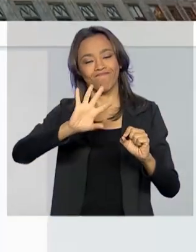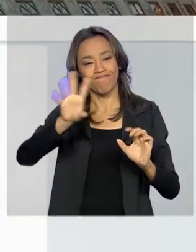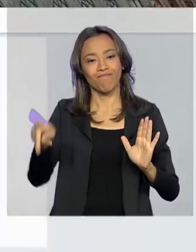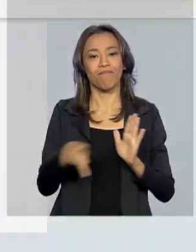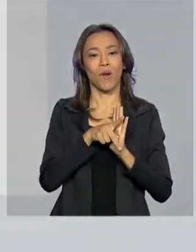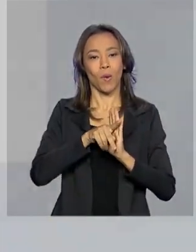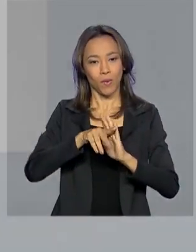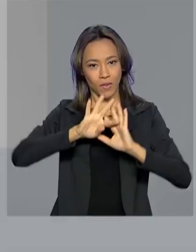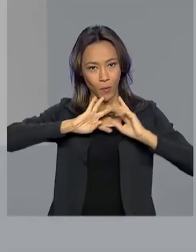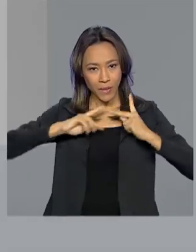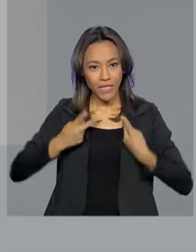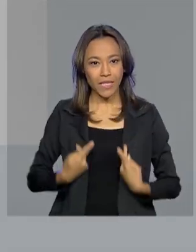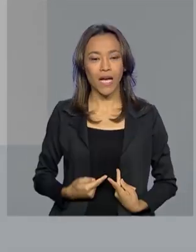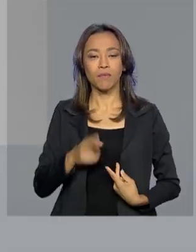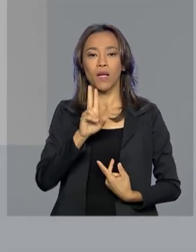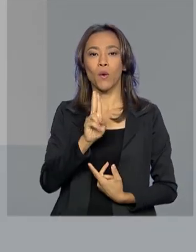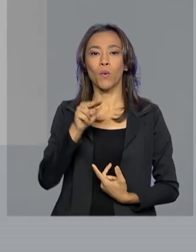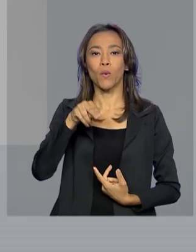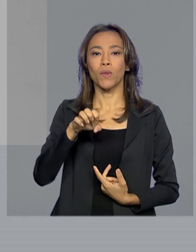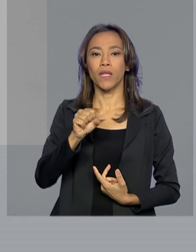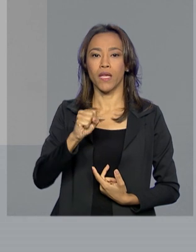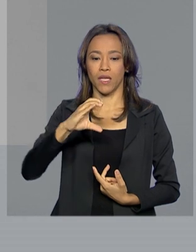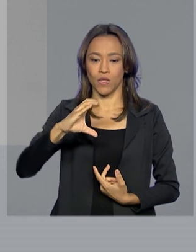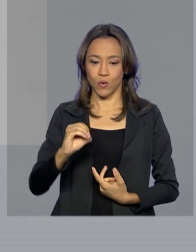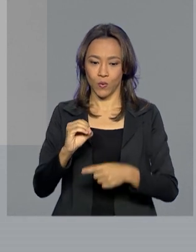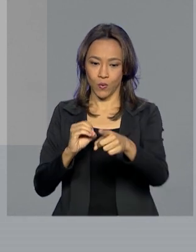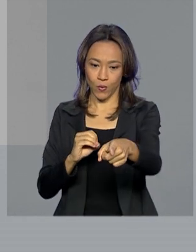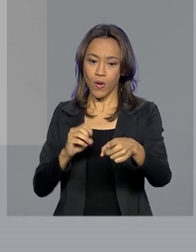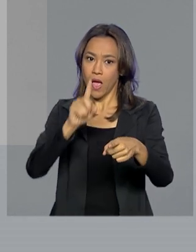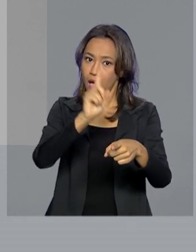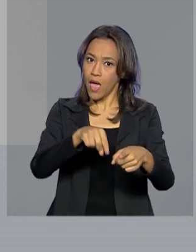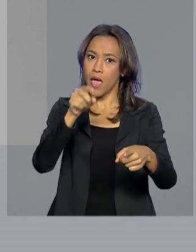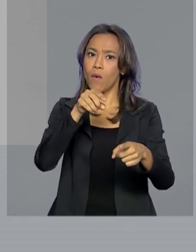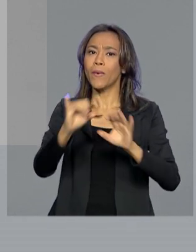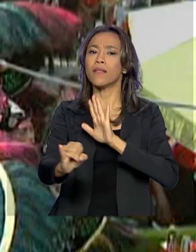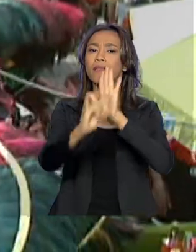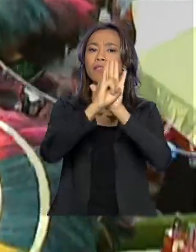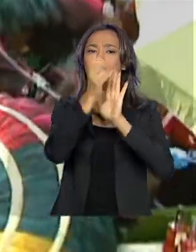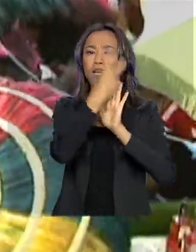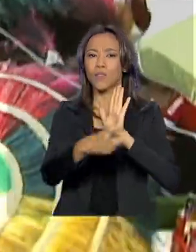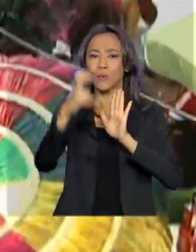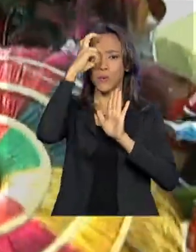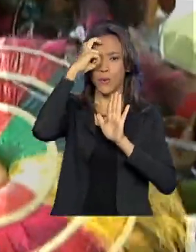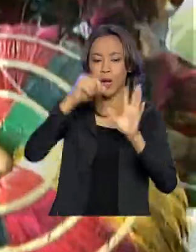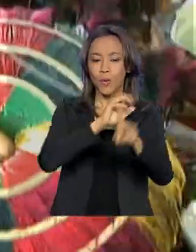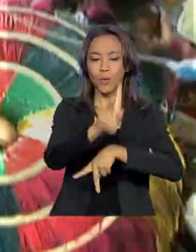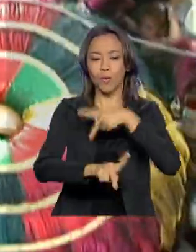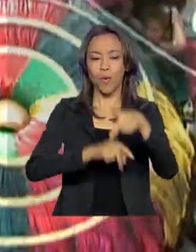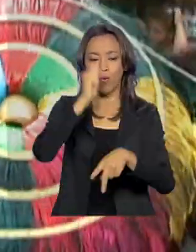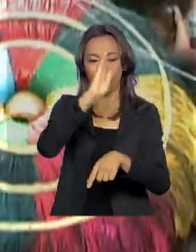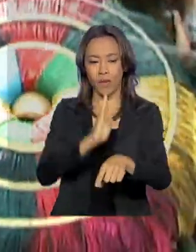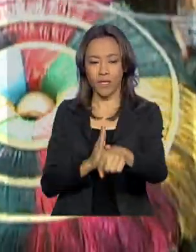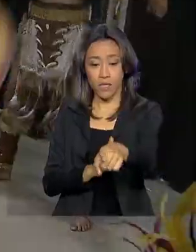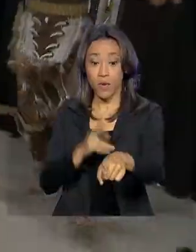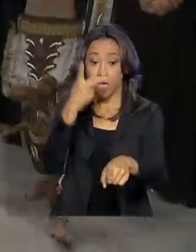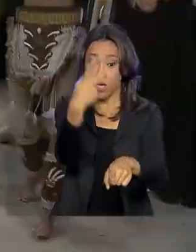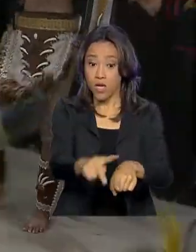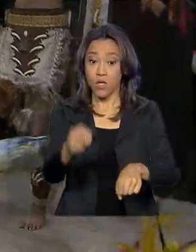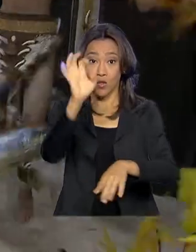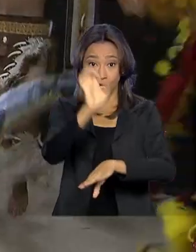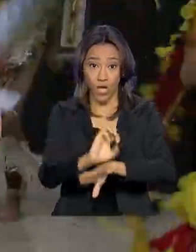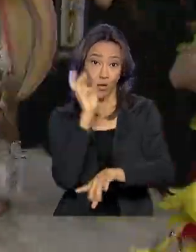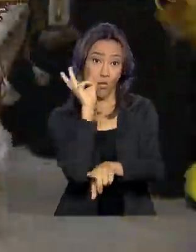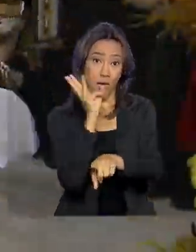A celebração que movimenta a economia local é uma das identidades culturais do povo brasileiro. O Bumba Melboi maranhense é uma